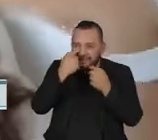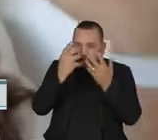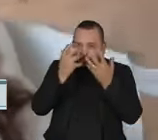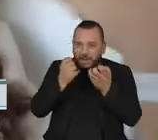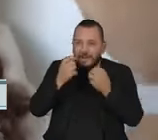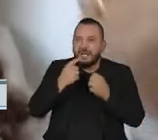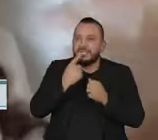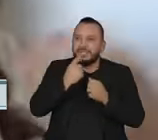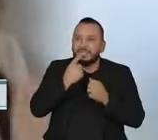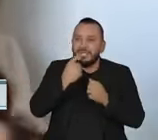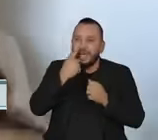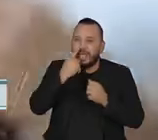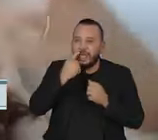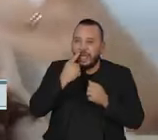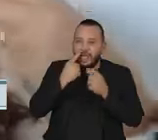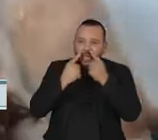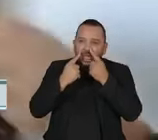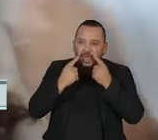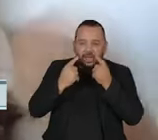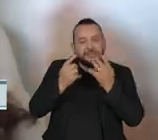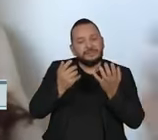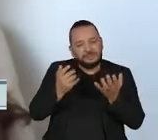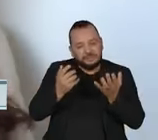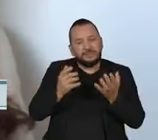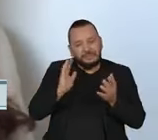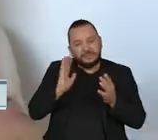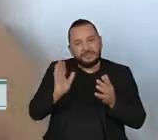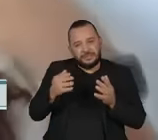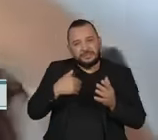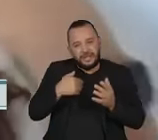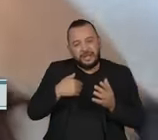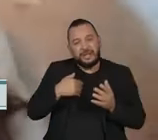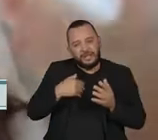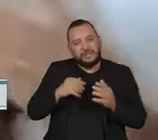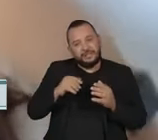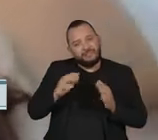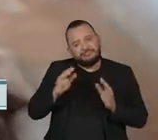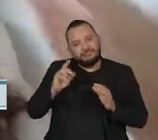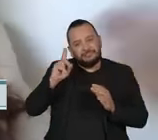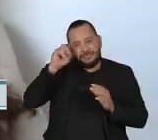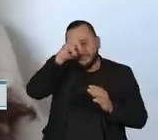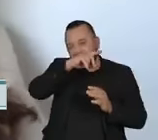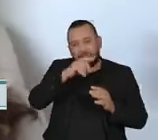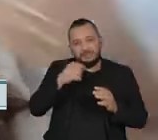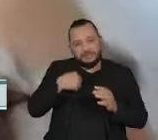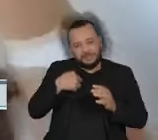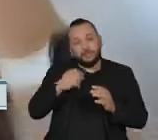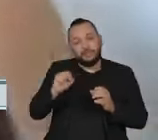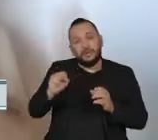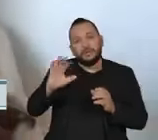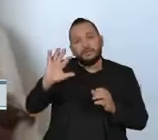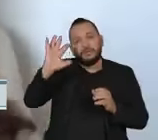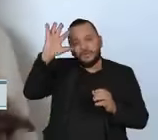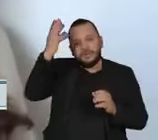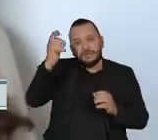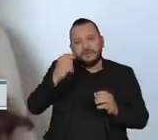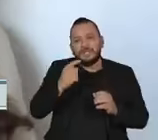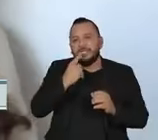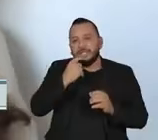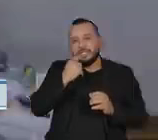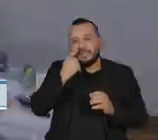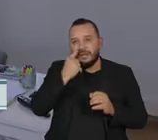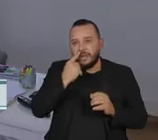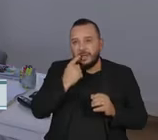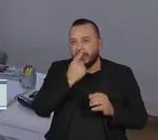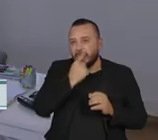e formam rachaduras, elas ficam mais friáveis e pode aparecer sangramento